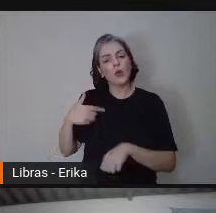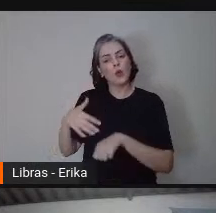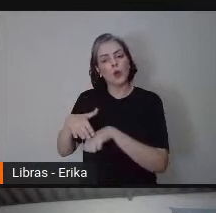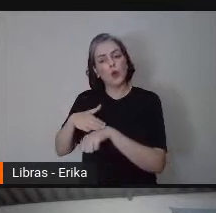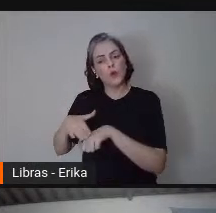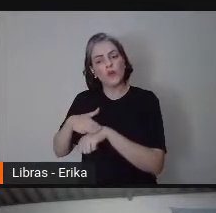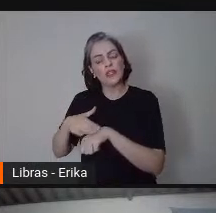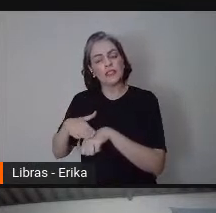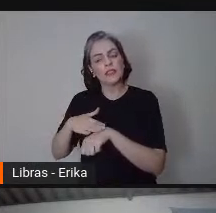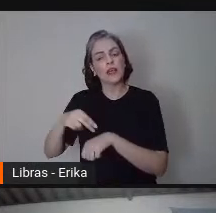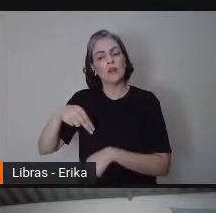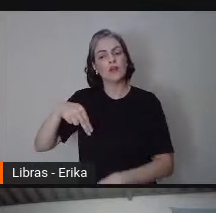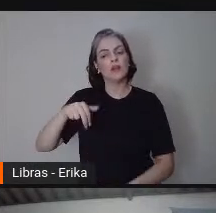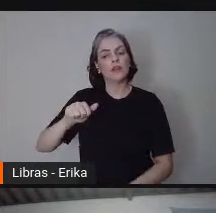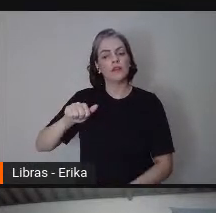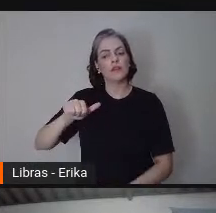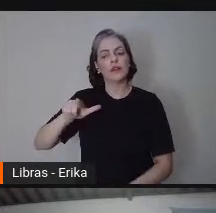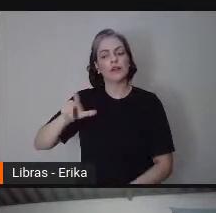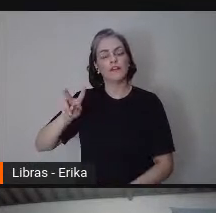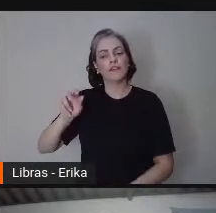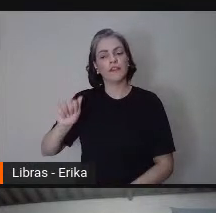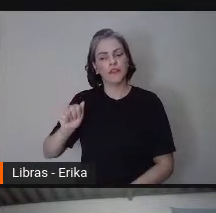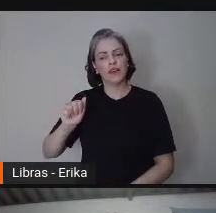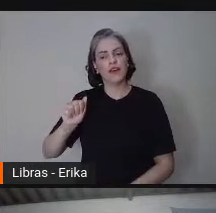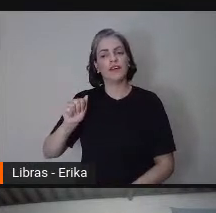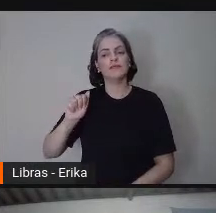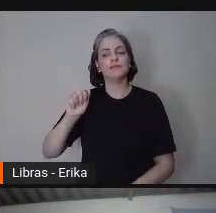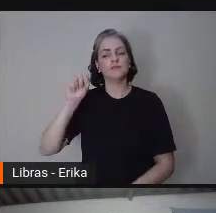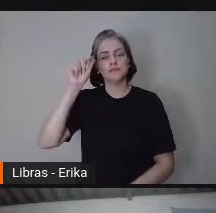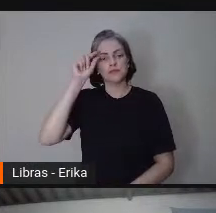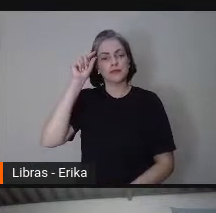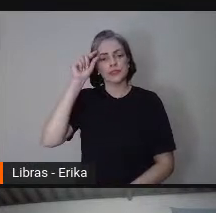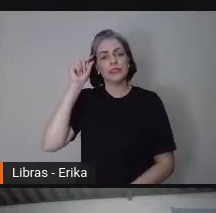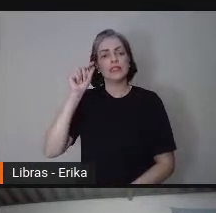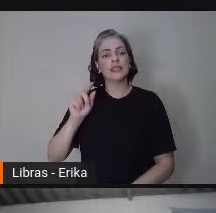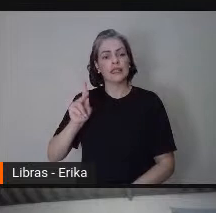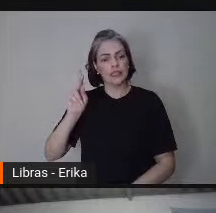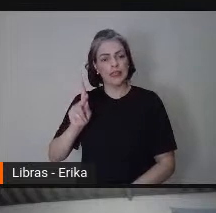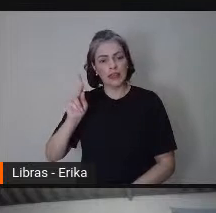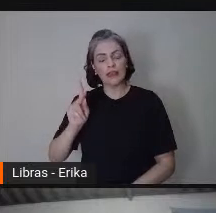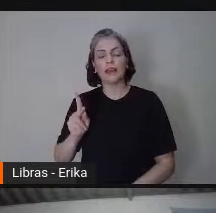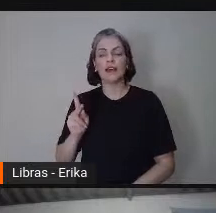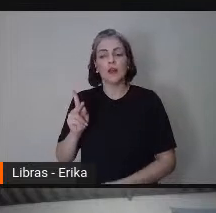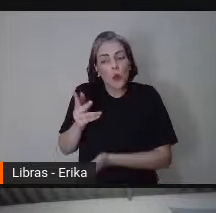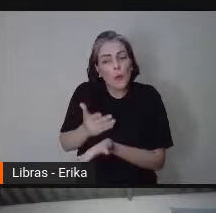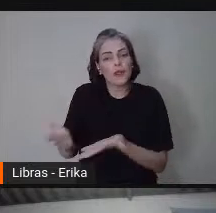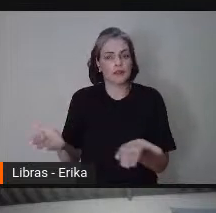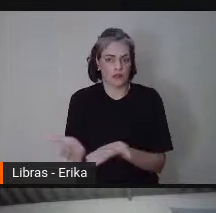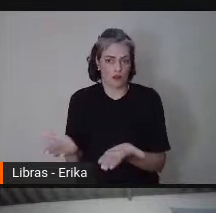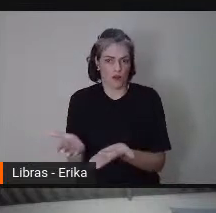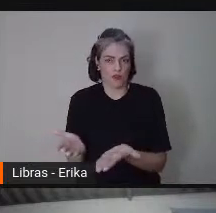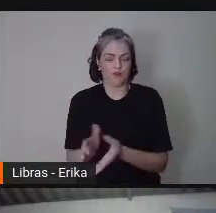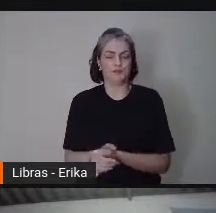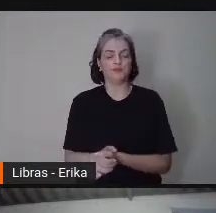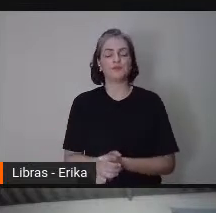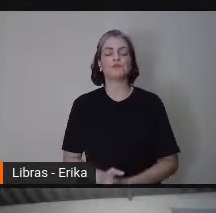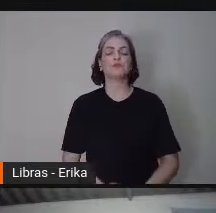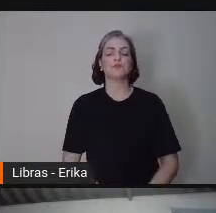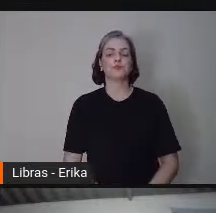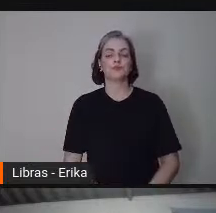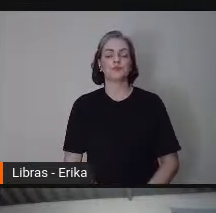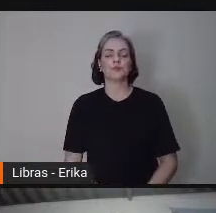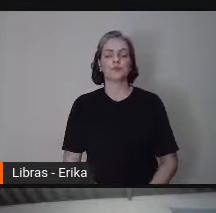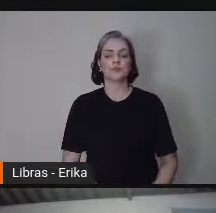Queca sobre esse pequeno módulo introdutório? Um, que vocês tivessem ferramentas, né, de